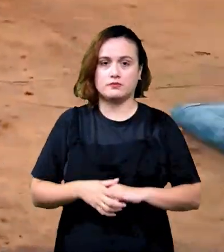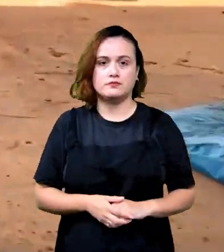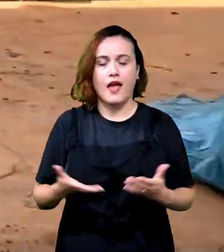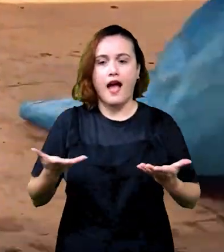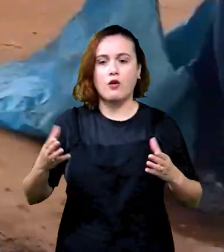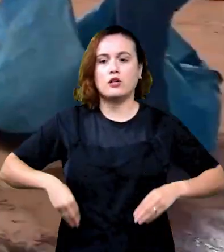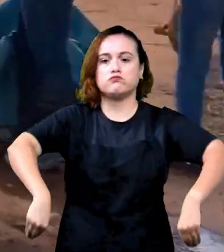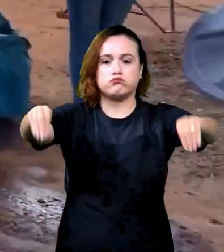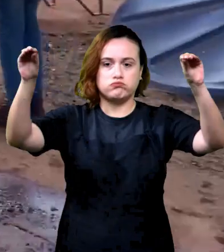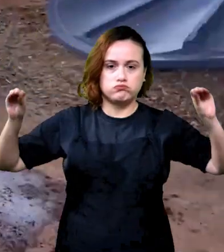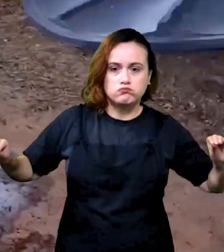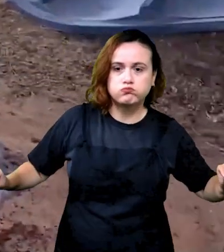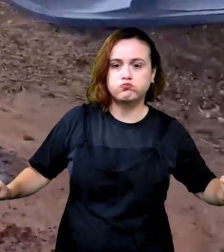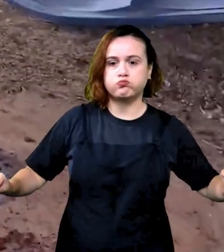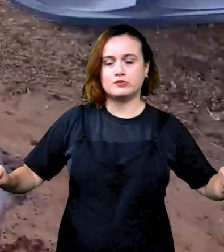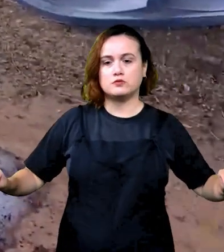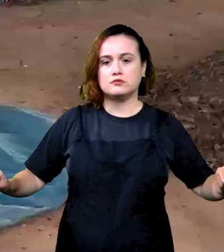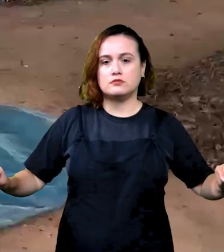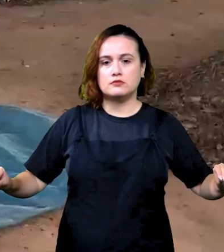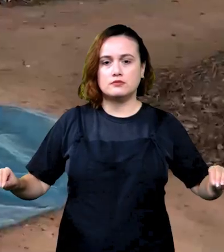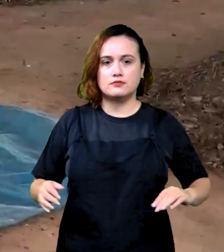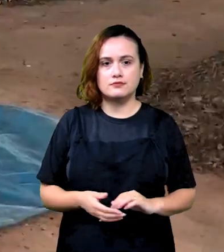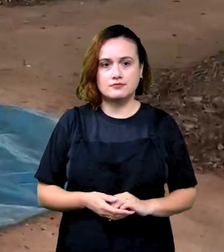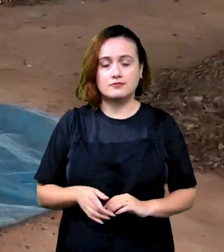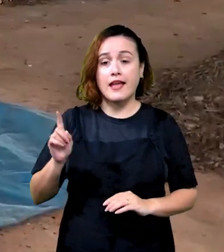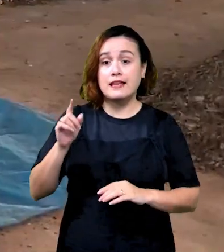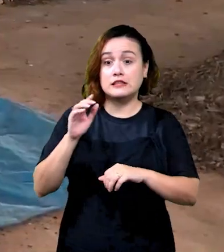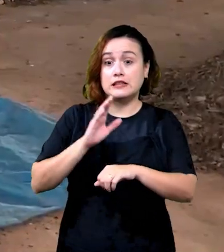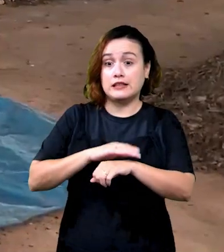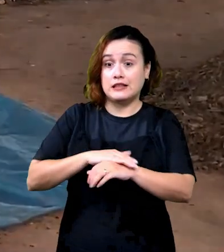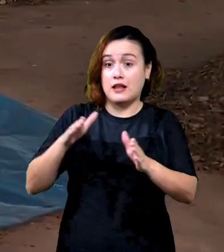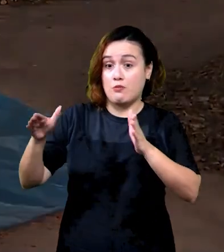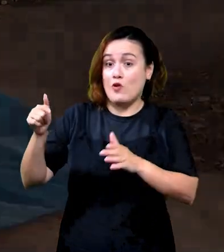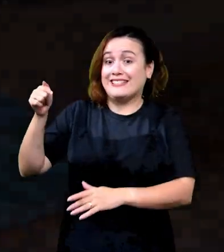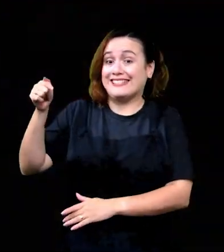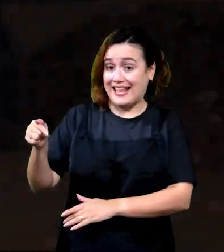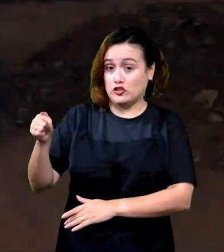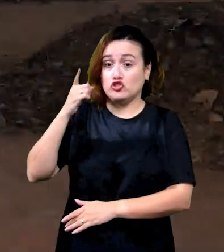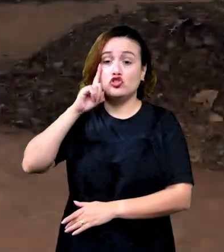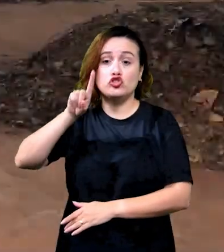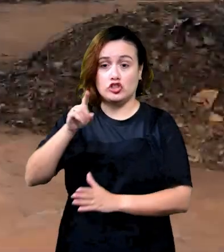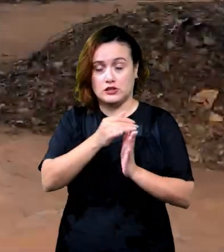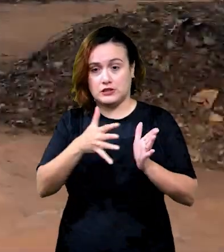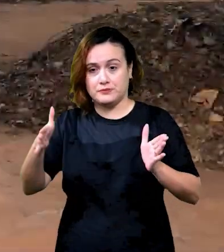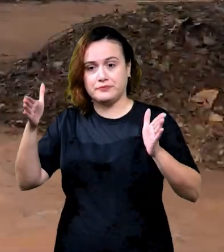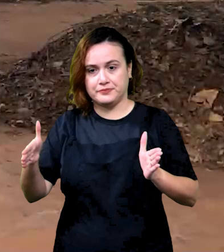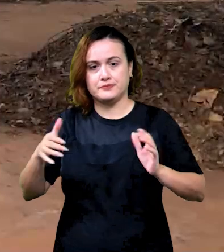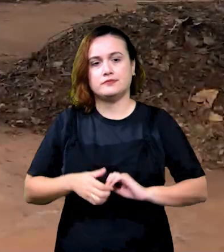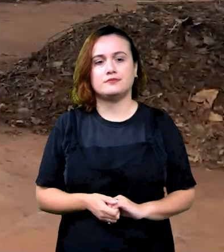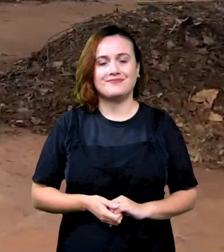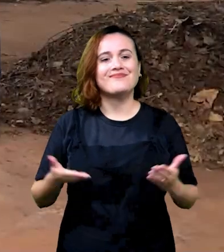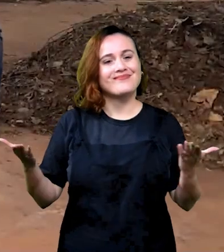material com a lona. Tá bom? Com sete dias, o material está pronto. Bom, pessoal, eu sou a Patrícia, sou